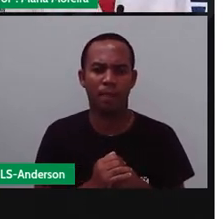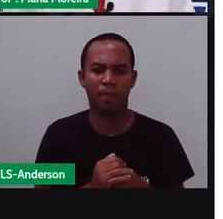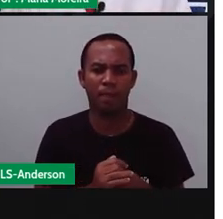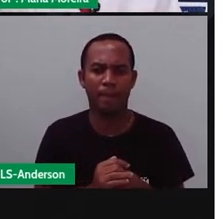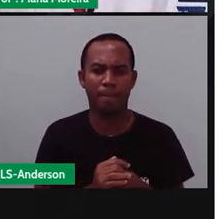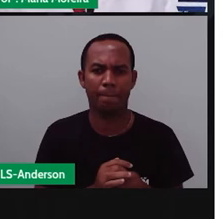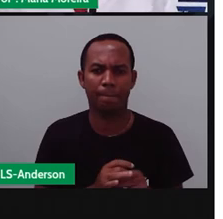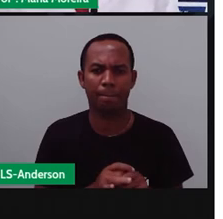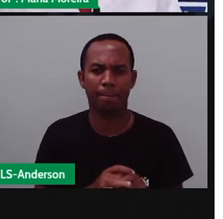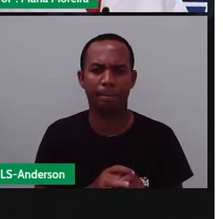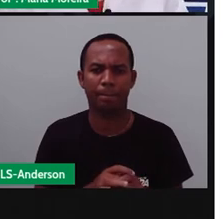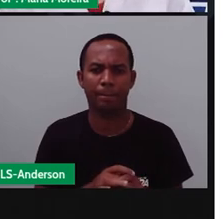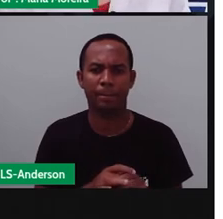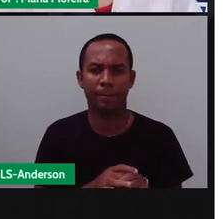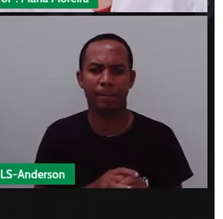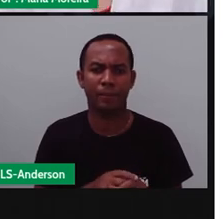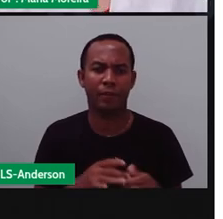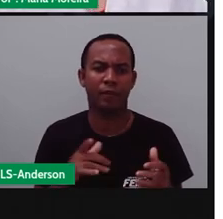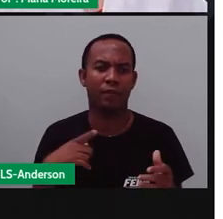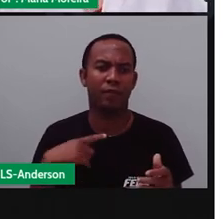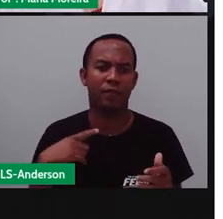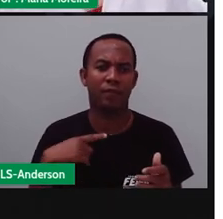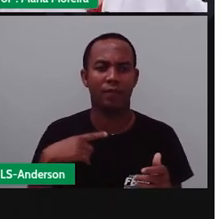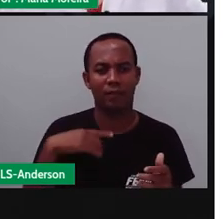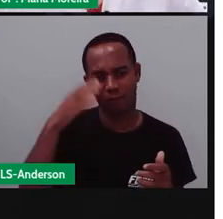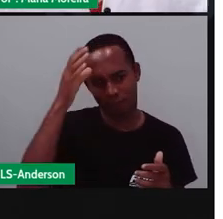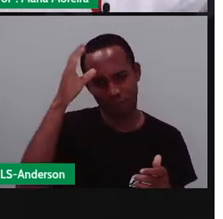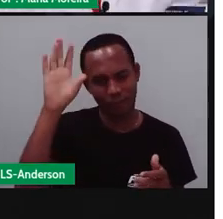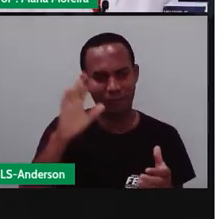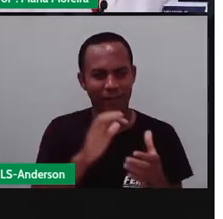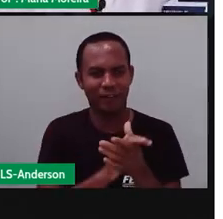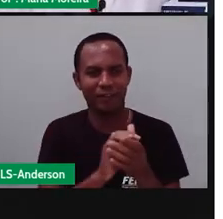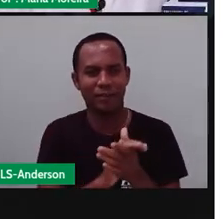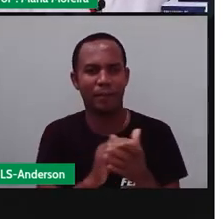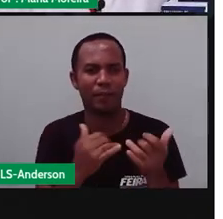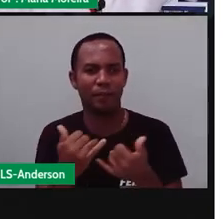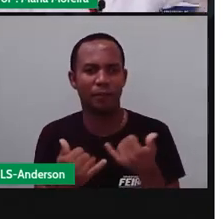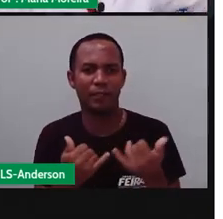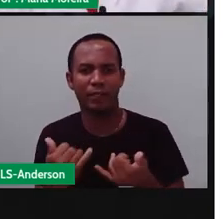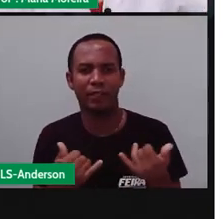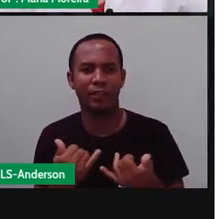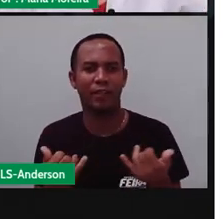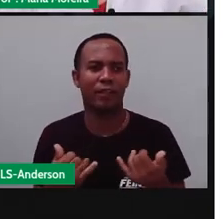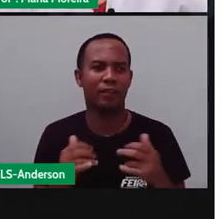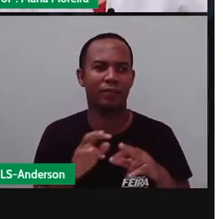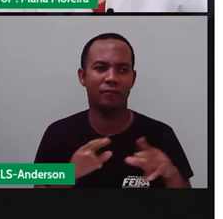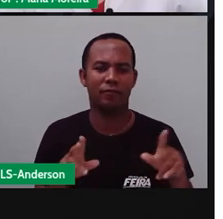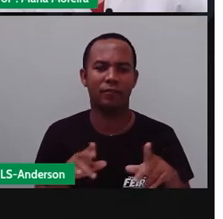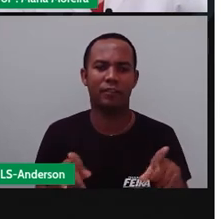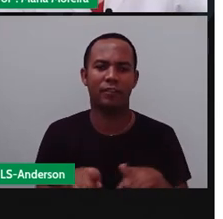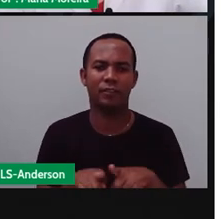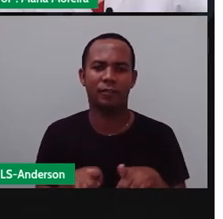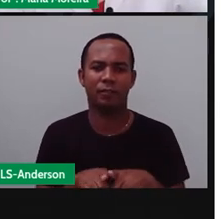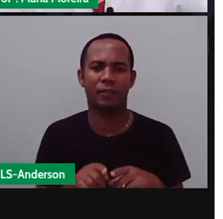de sebo? É o casamento de jeca? O que que vocês não visualizam? Onde é que escreve? Aqui embaixo.